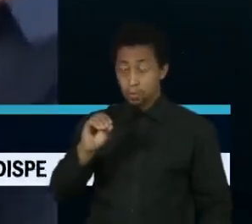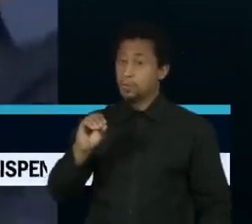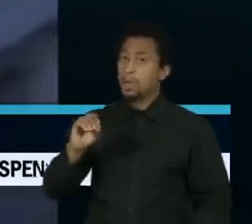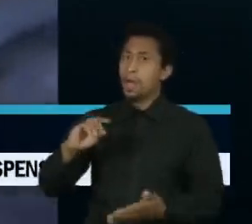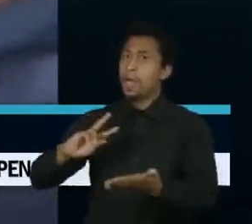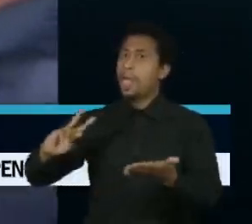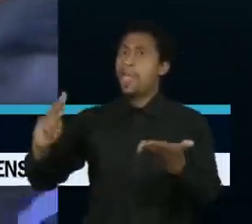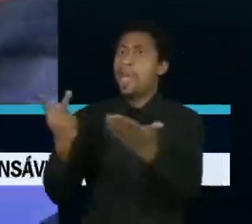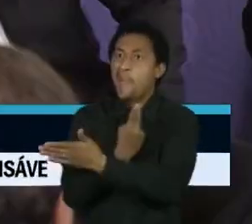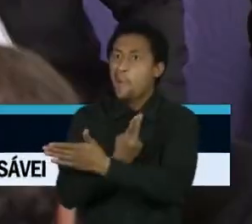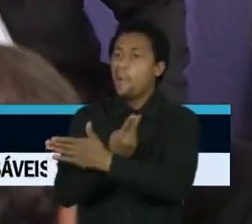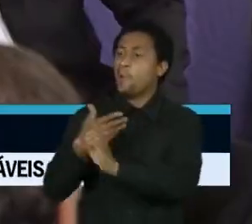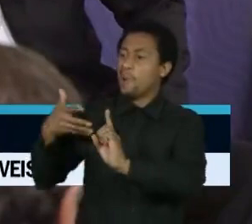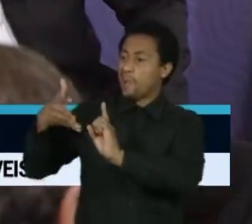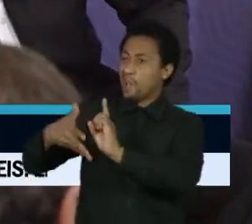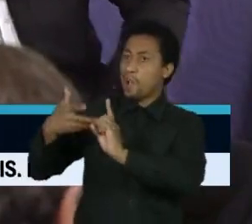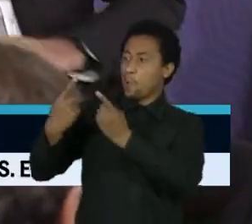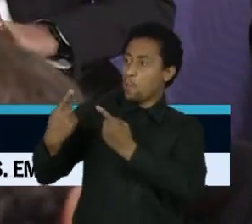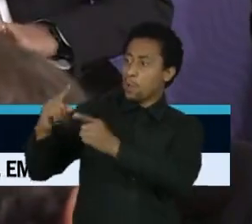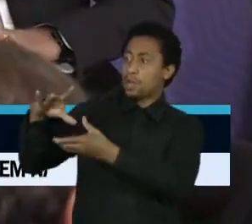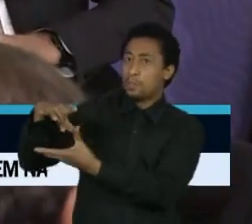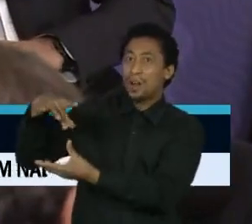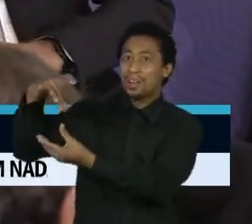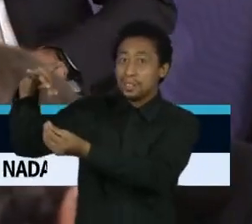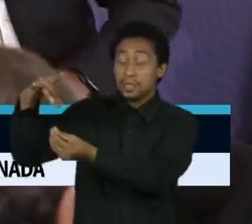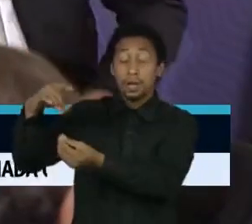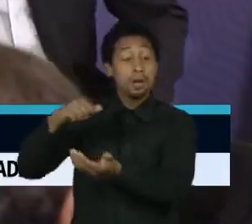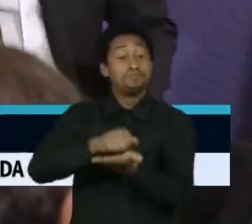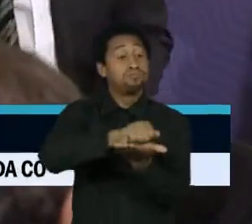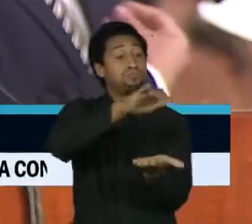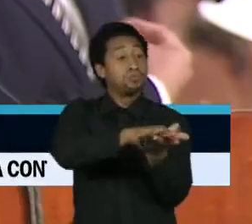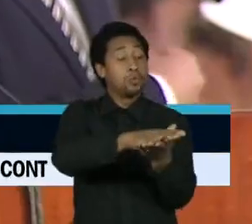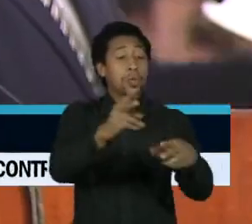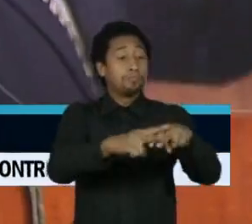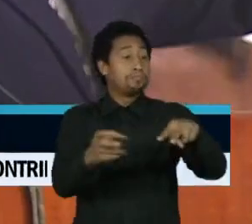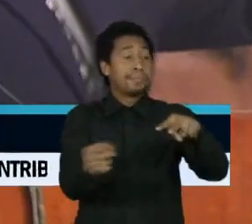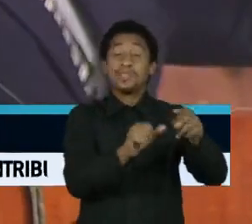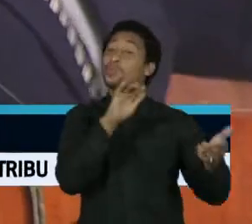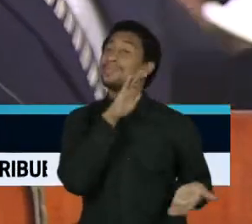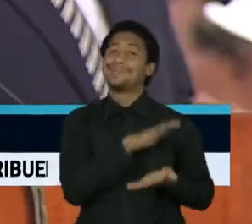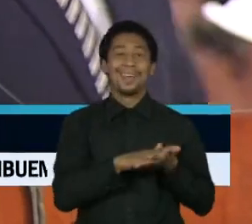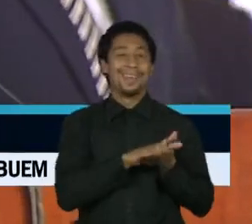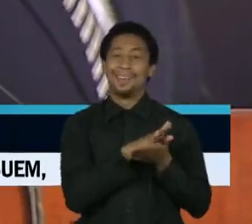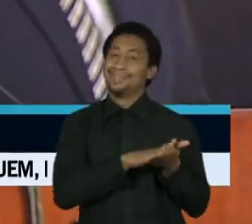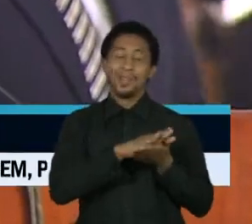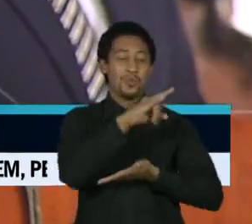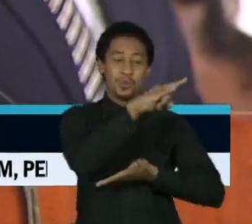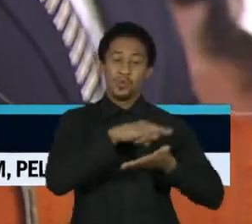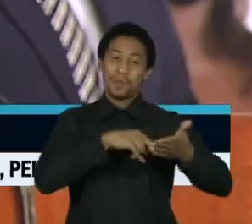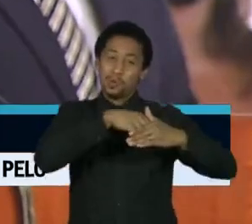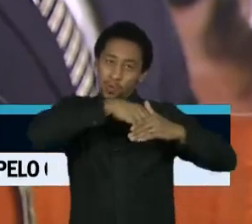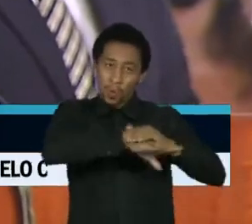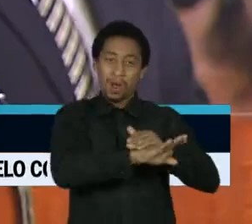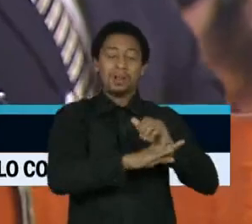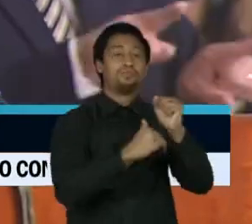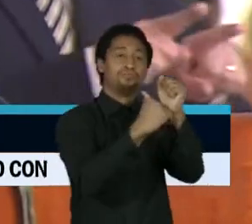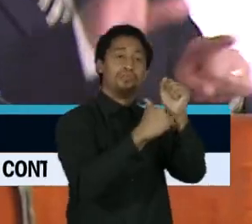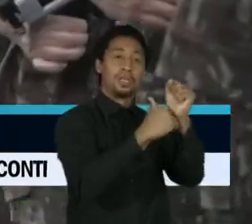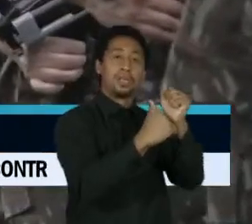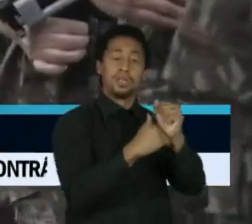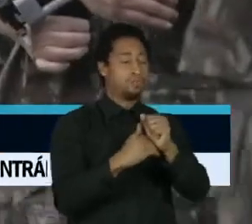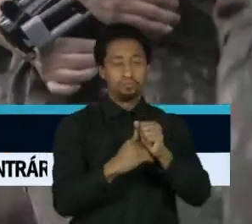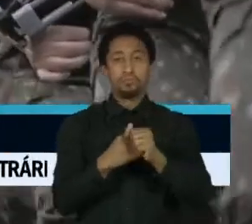presidente no ano passado. A justificativa nesse caso era de que as informações representavam risco aos princípios da